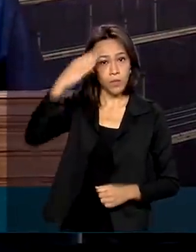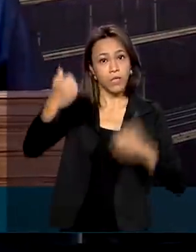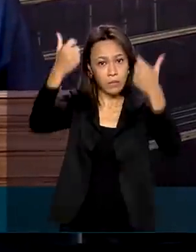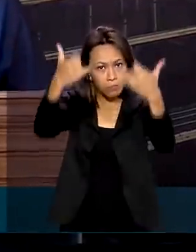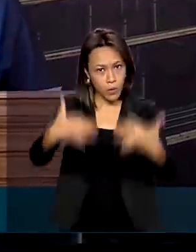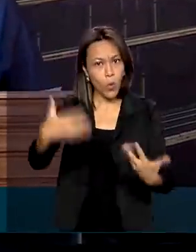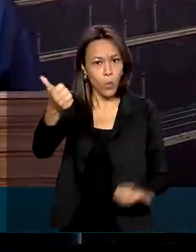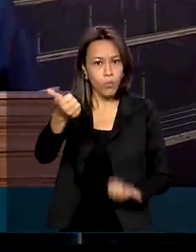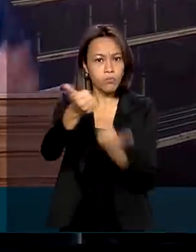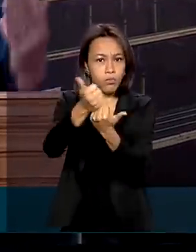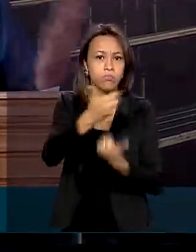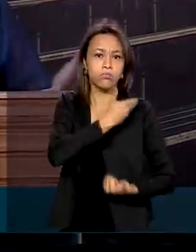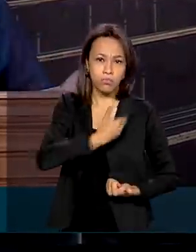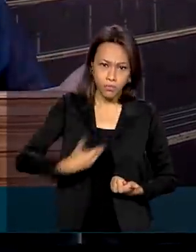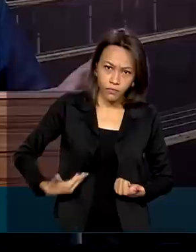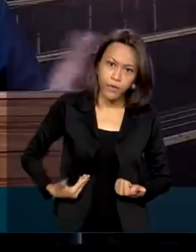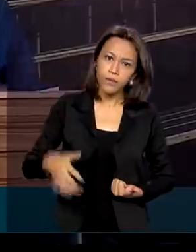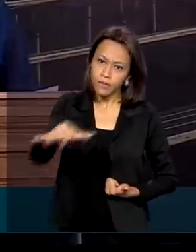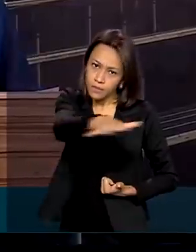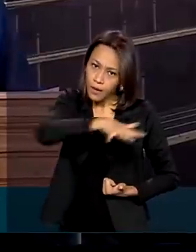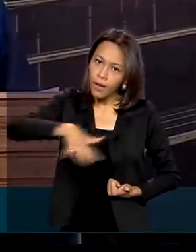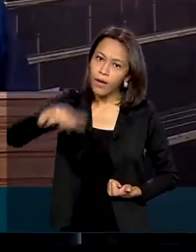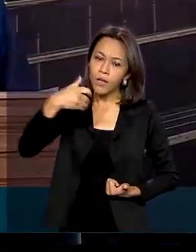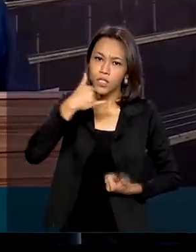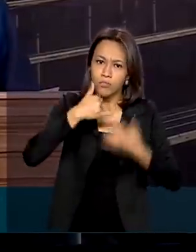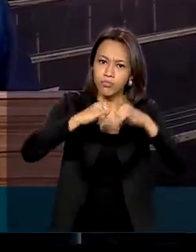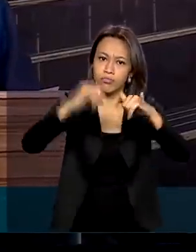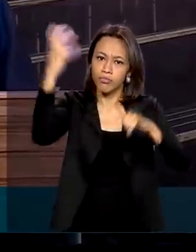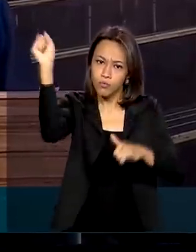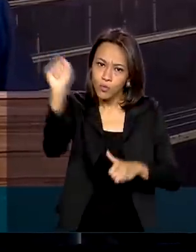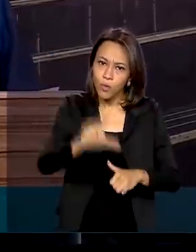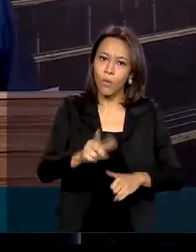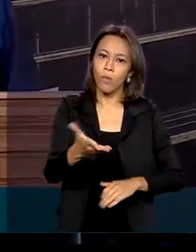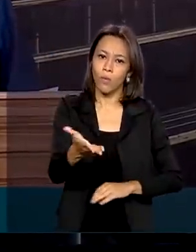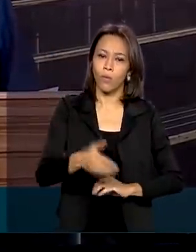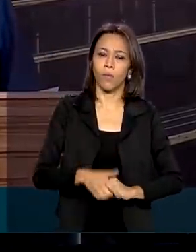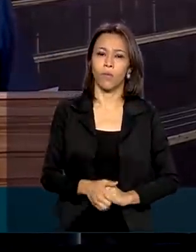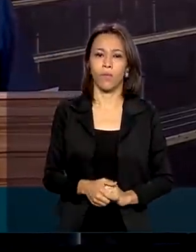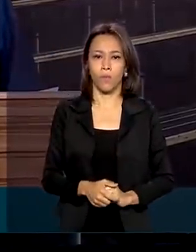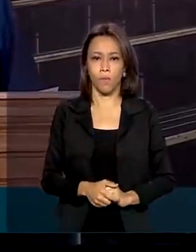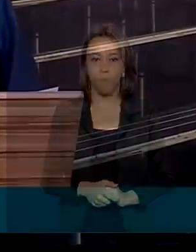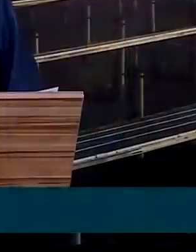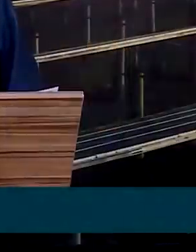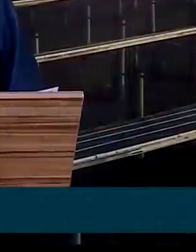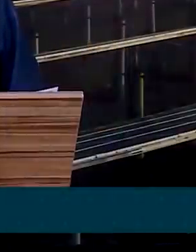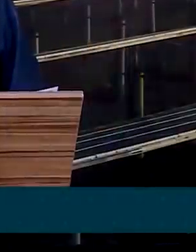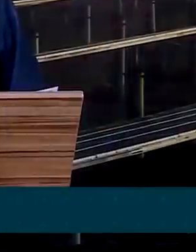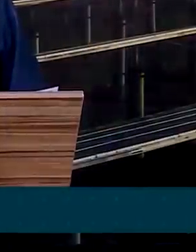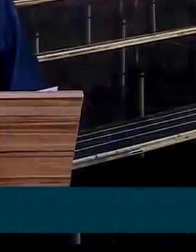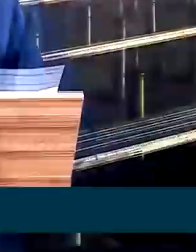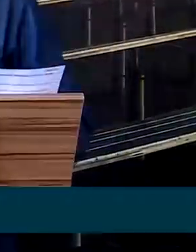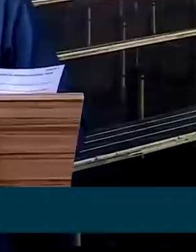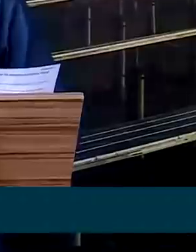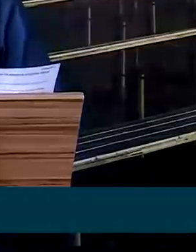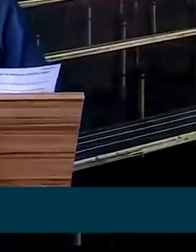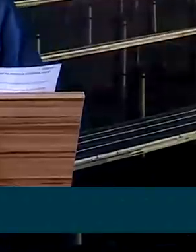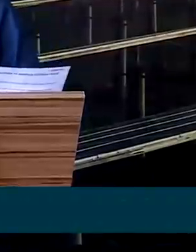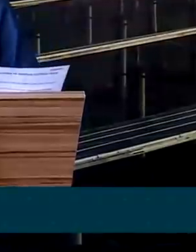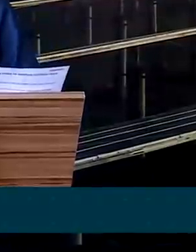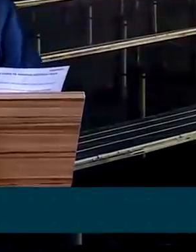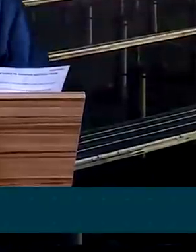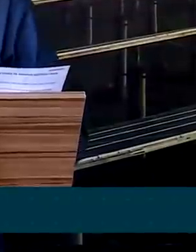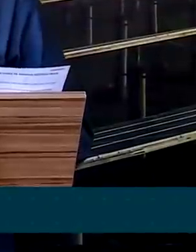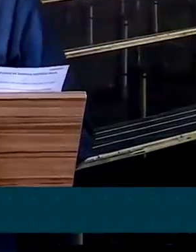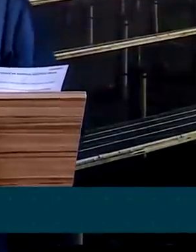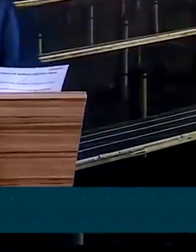o apoio dado pelo governo à produção de energia solar. O sol não será taxado. Somando